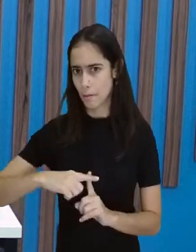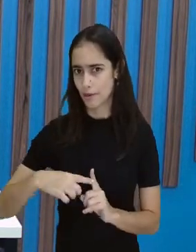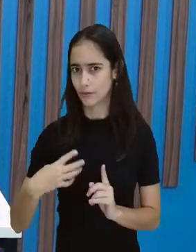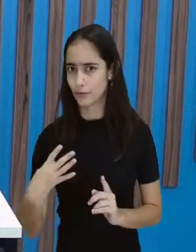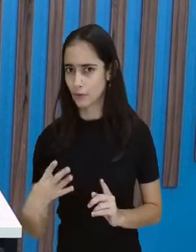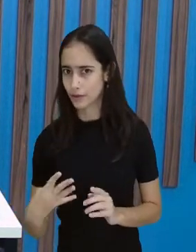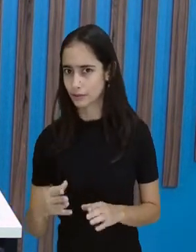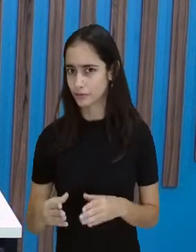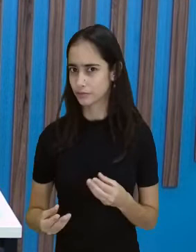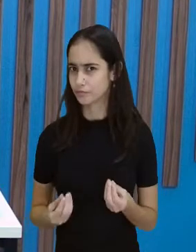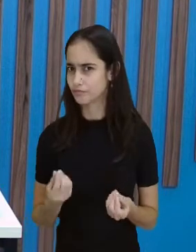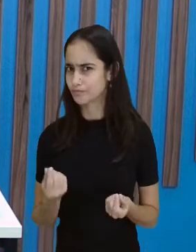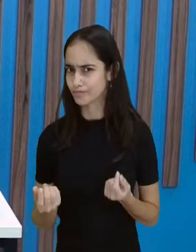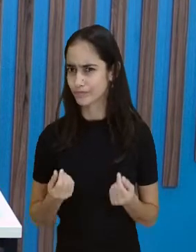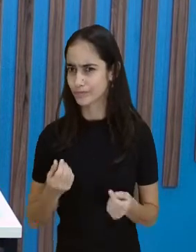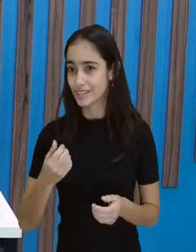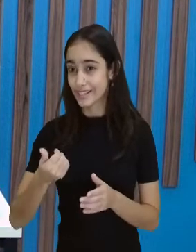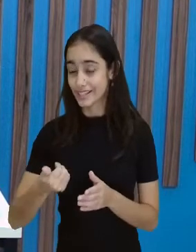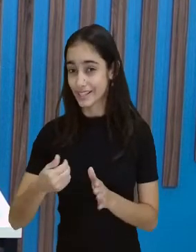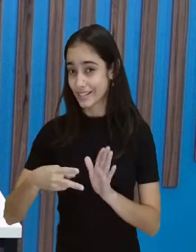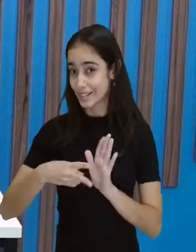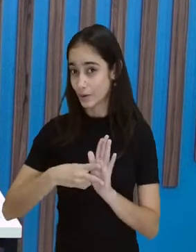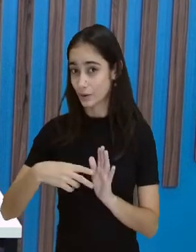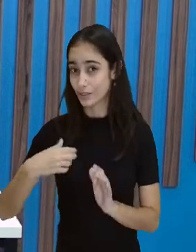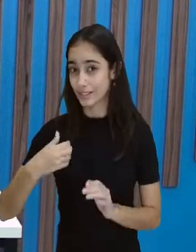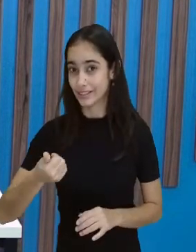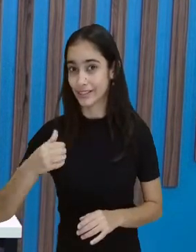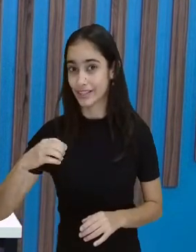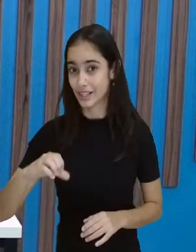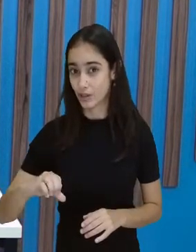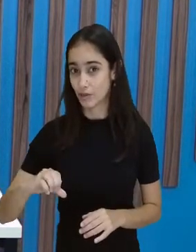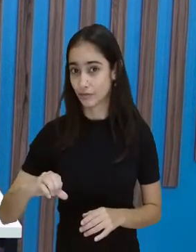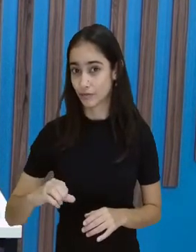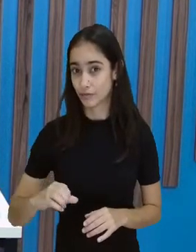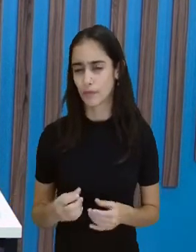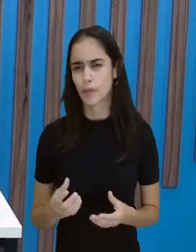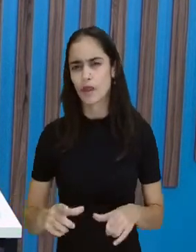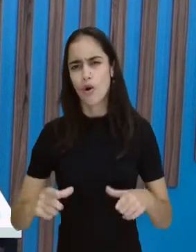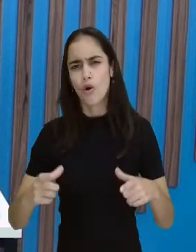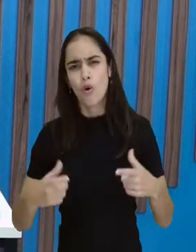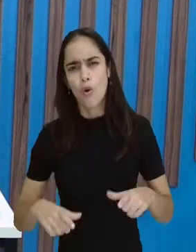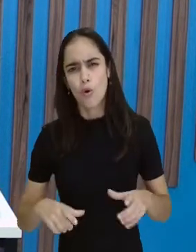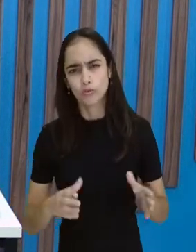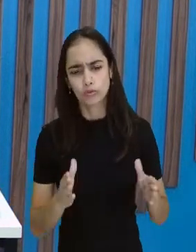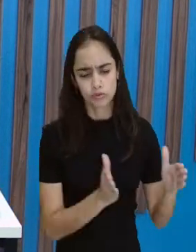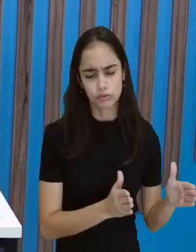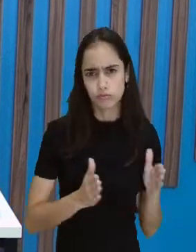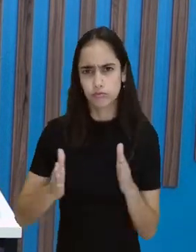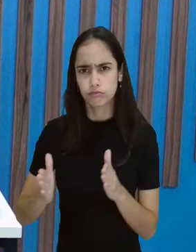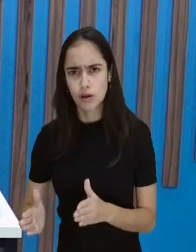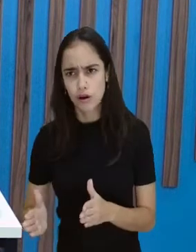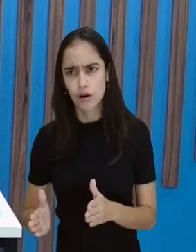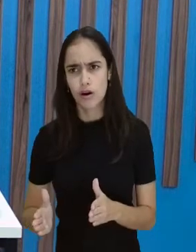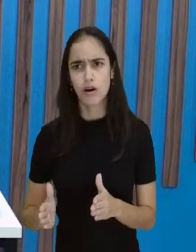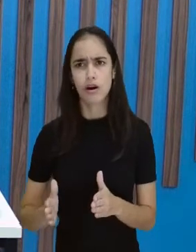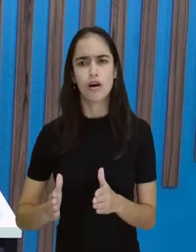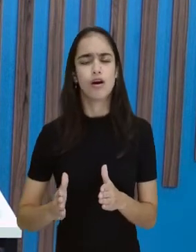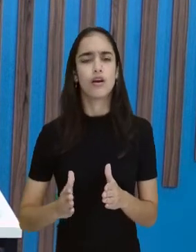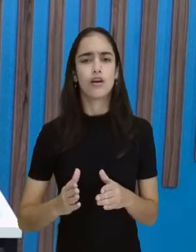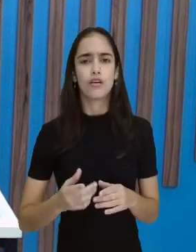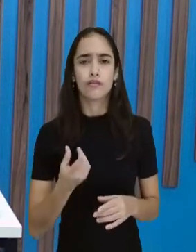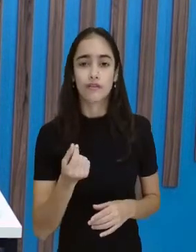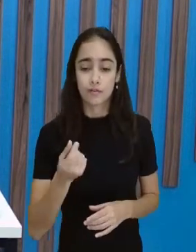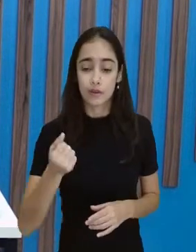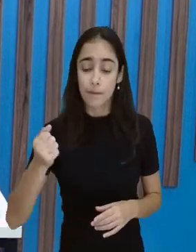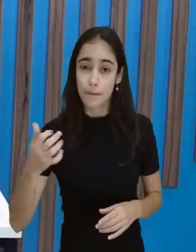Então, nesse caso, juntando os alimentos, onde eu vou gastar menos dinheiro, vai ser no mercado menor